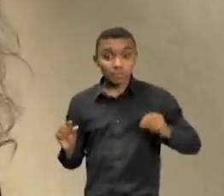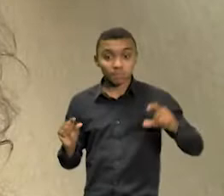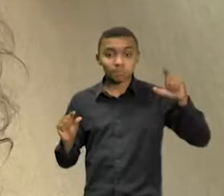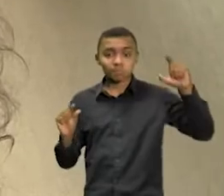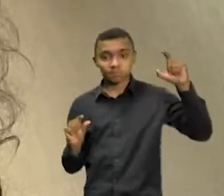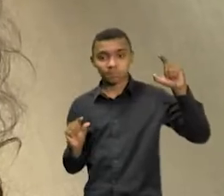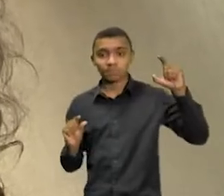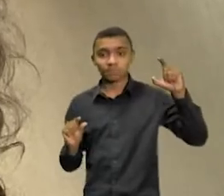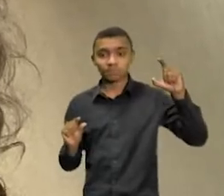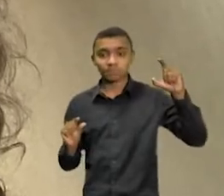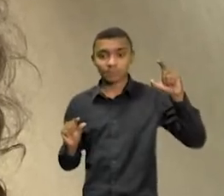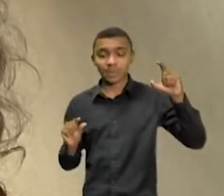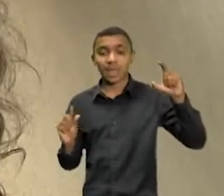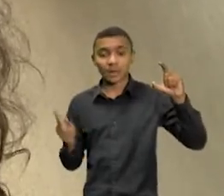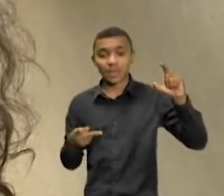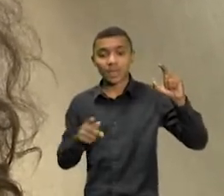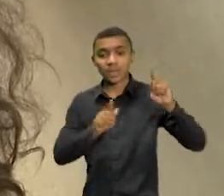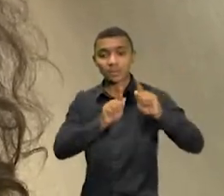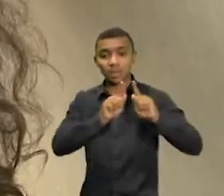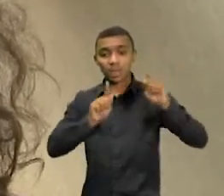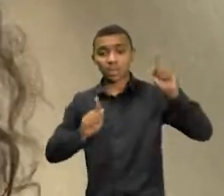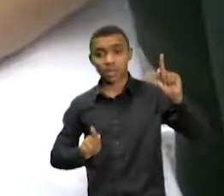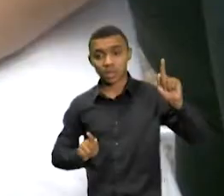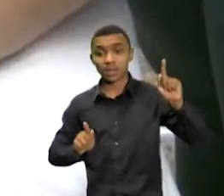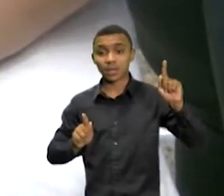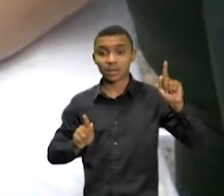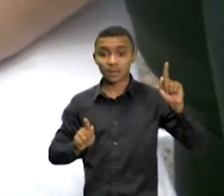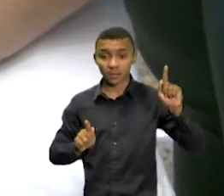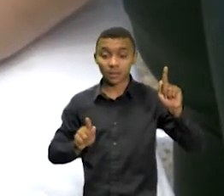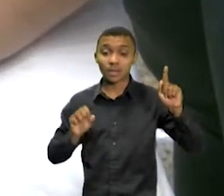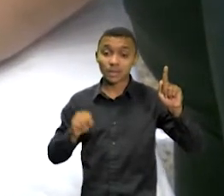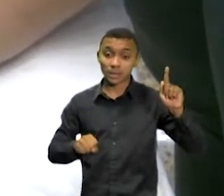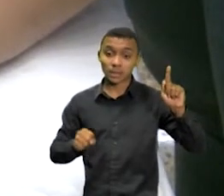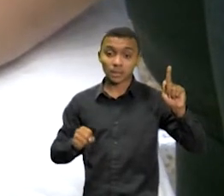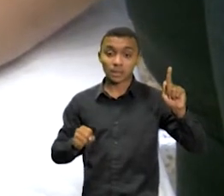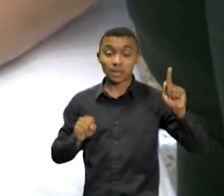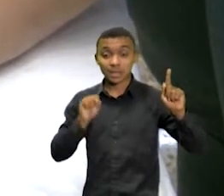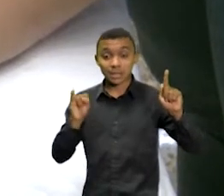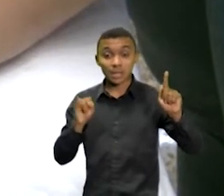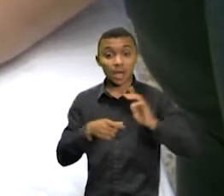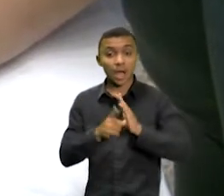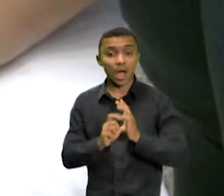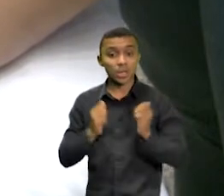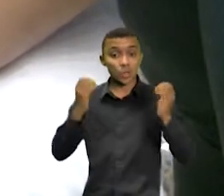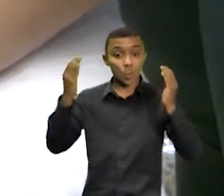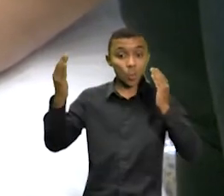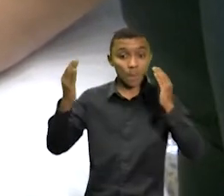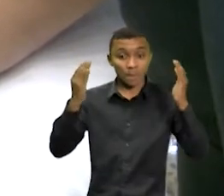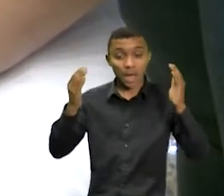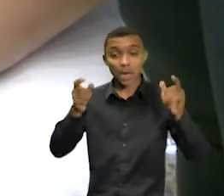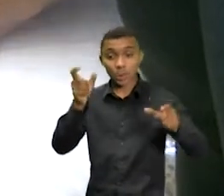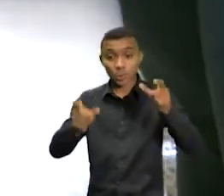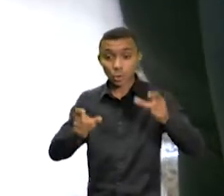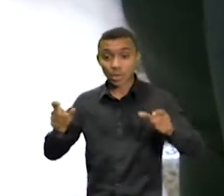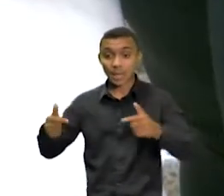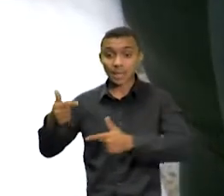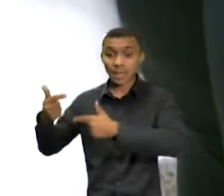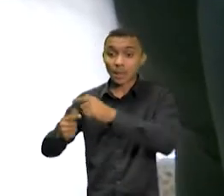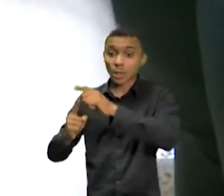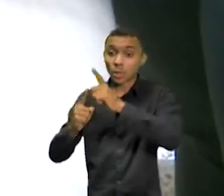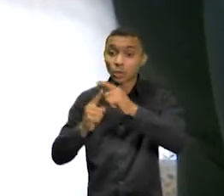segue em níveis elevados entre os gêneros, mesmo quando se compara a trabalhadores do mesmo perfil de escolaridade,